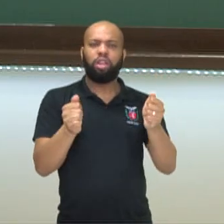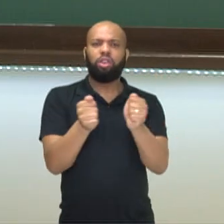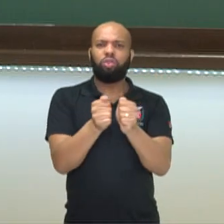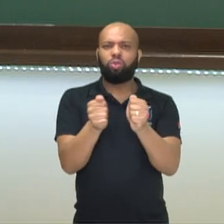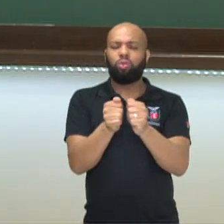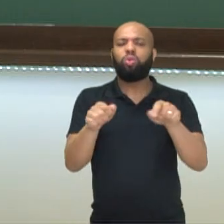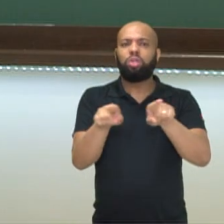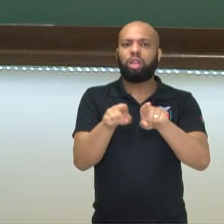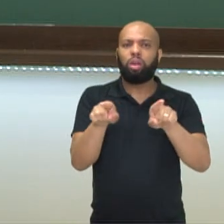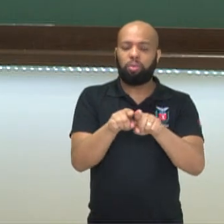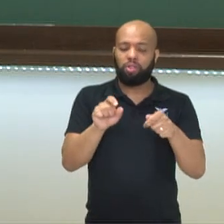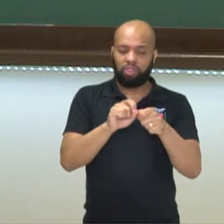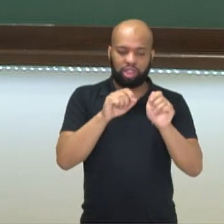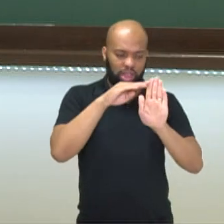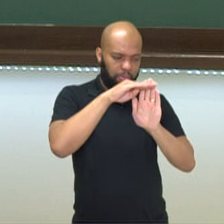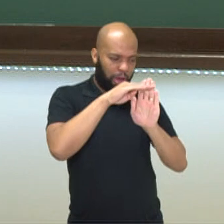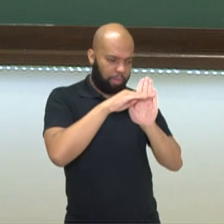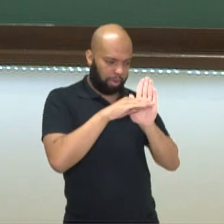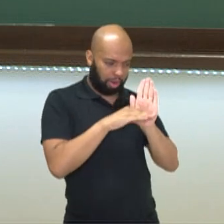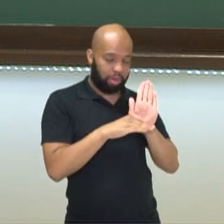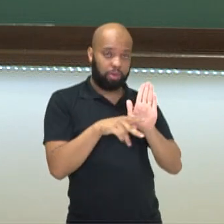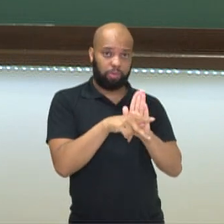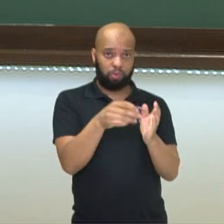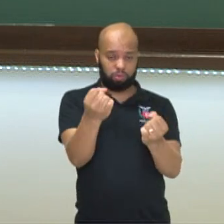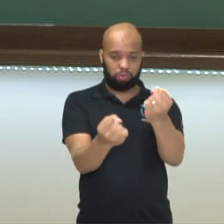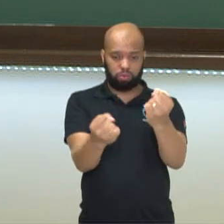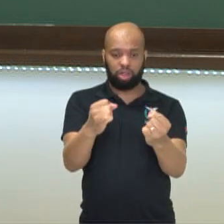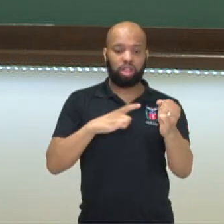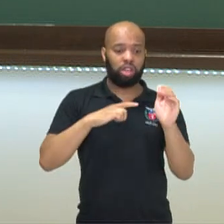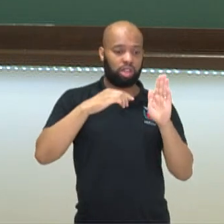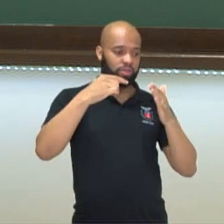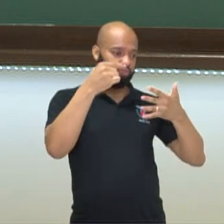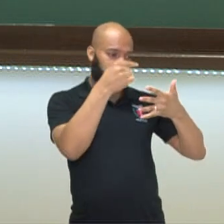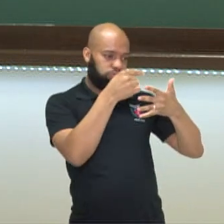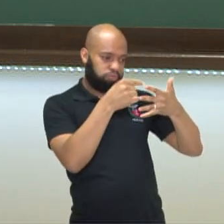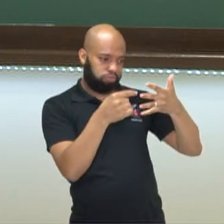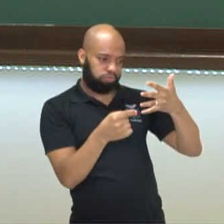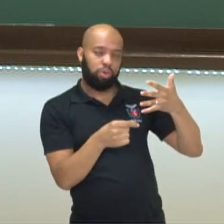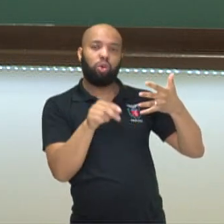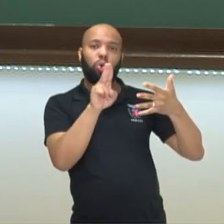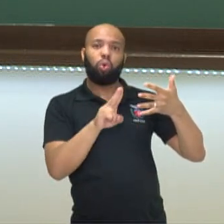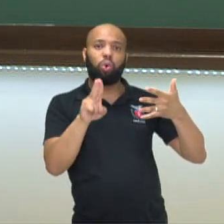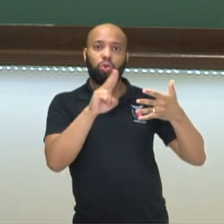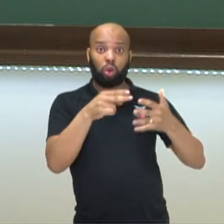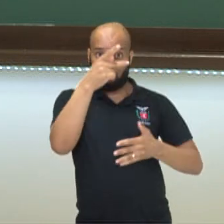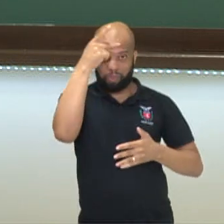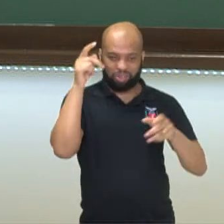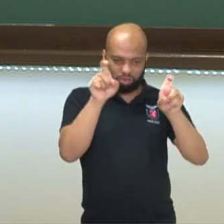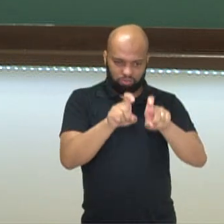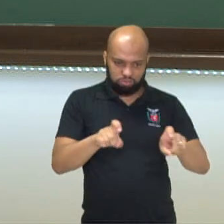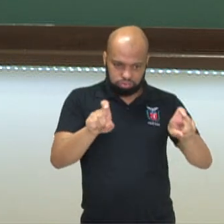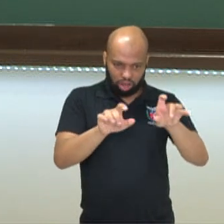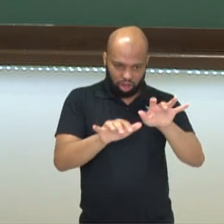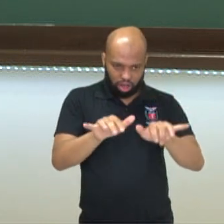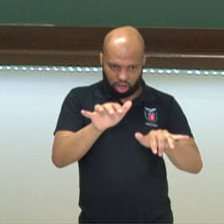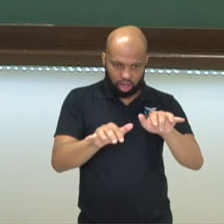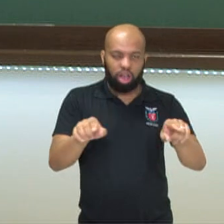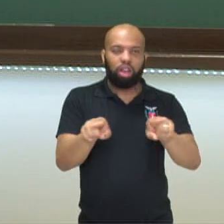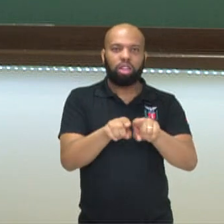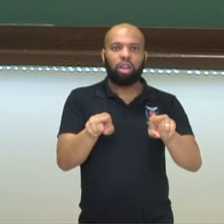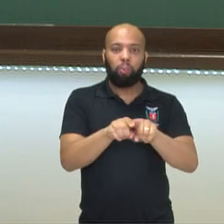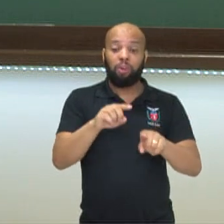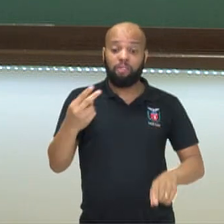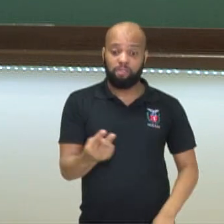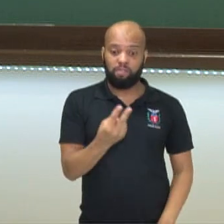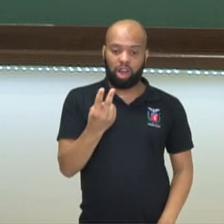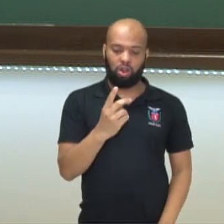programação dessa máquina, nós vamos perceber que os critérios utilizados pelo programador e os valores éticos que o